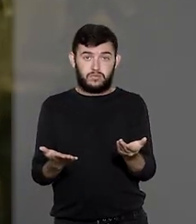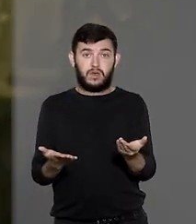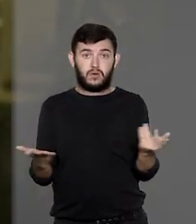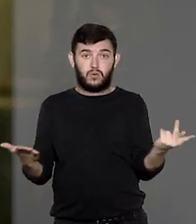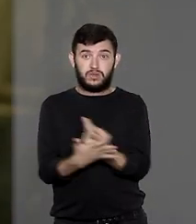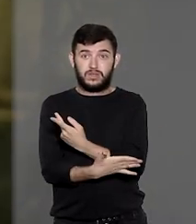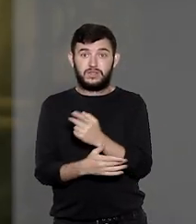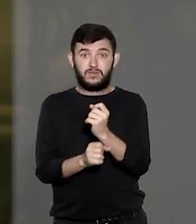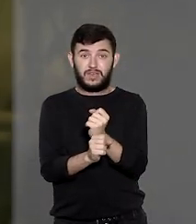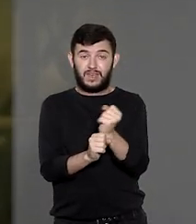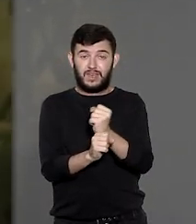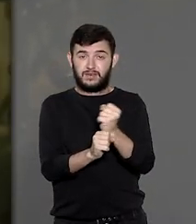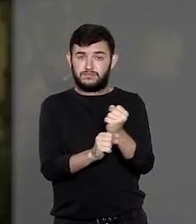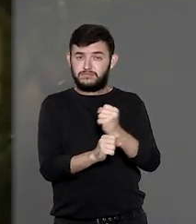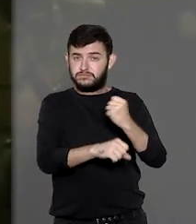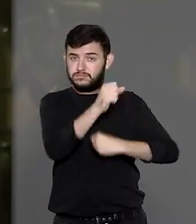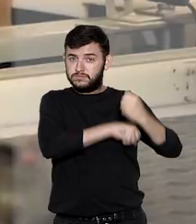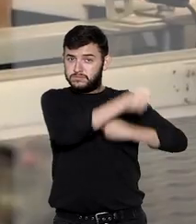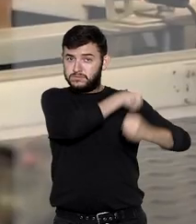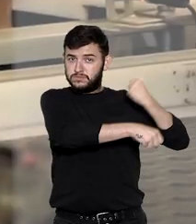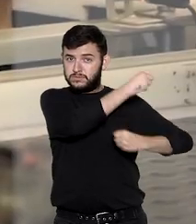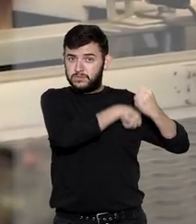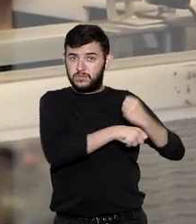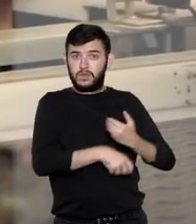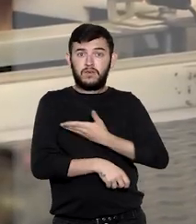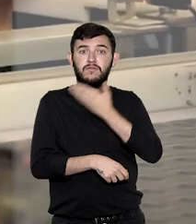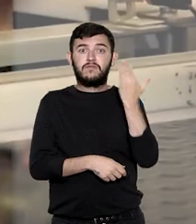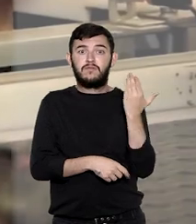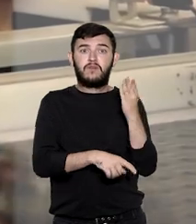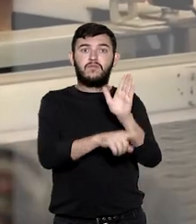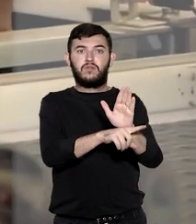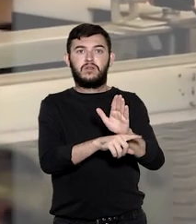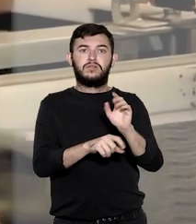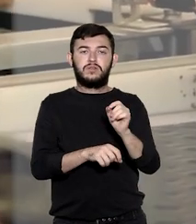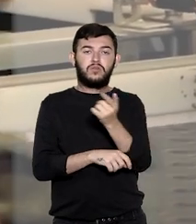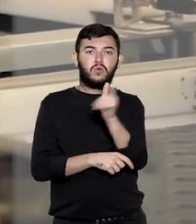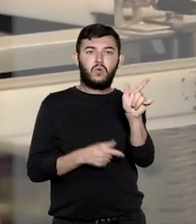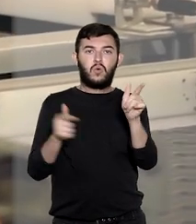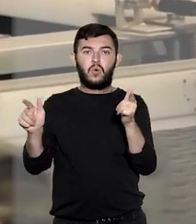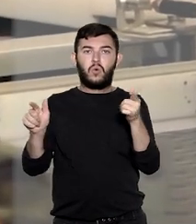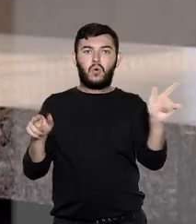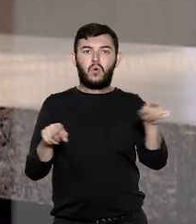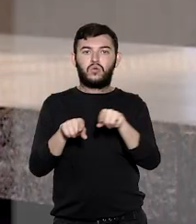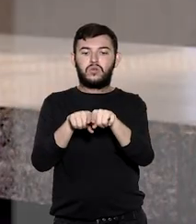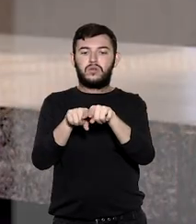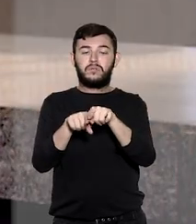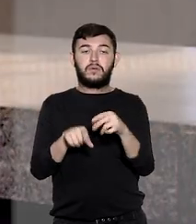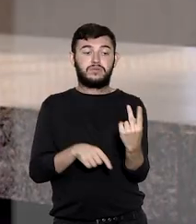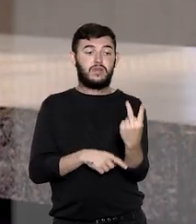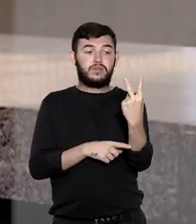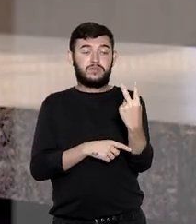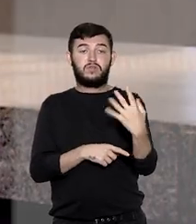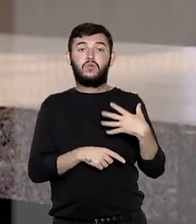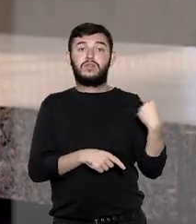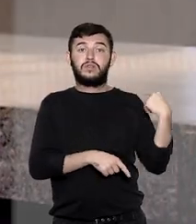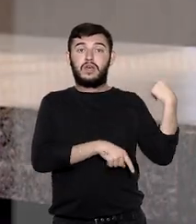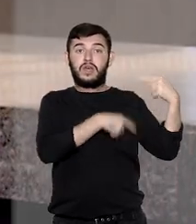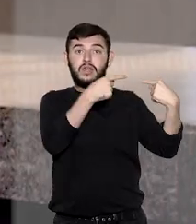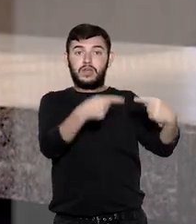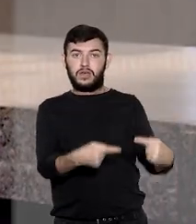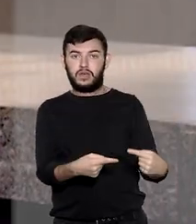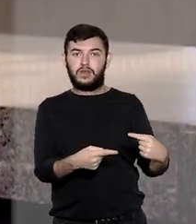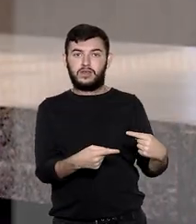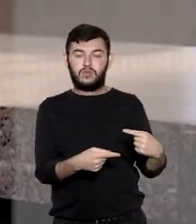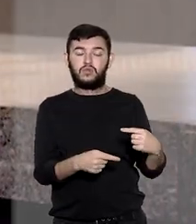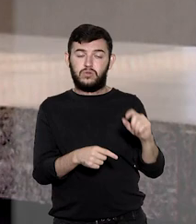realizadas décadas atrás e que teriam favorecido os irmãos unilaterais. As duas herdeiras ajuizaram a ação